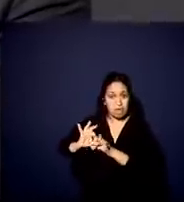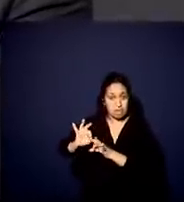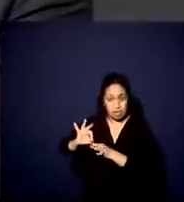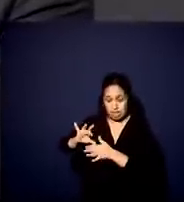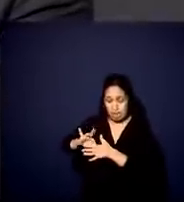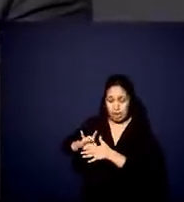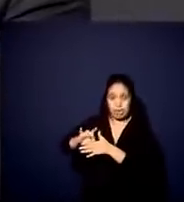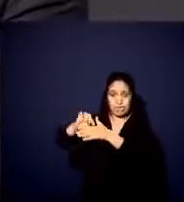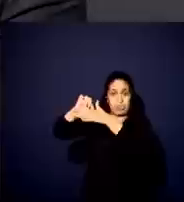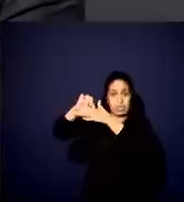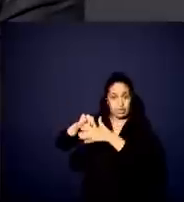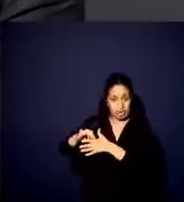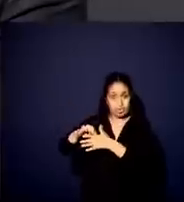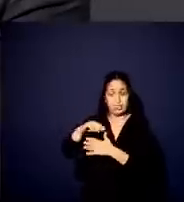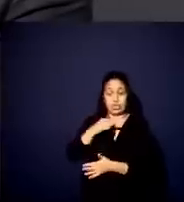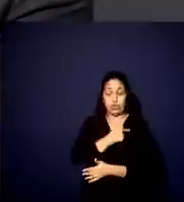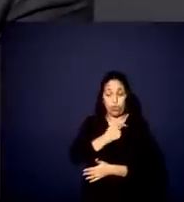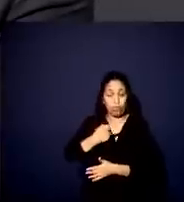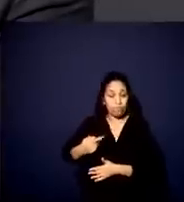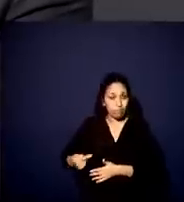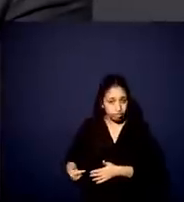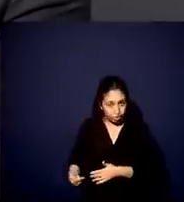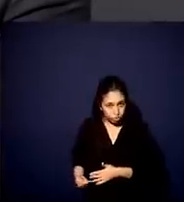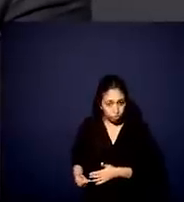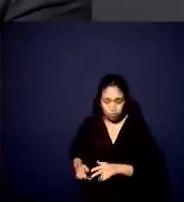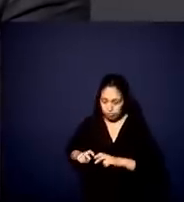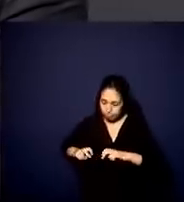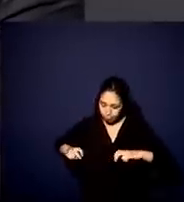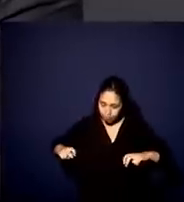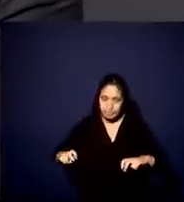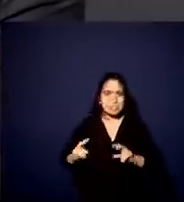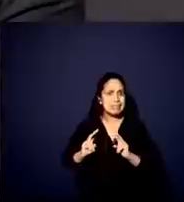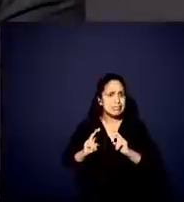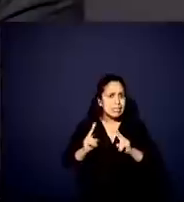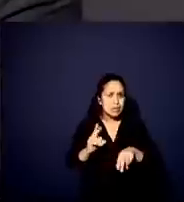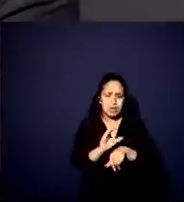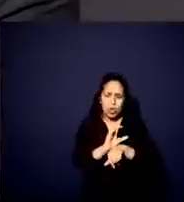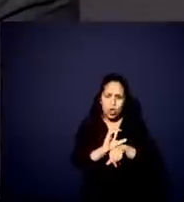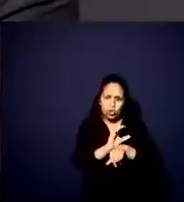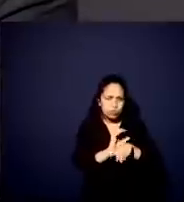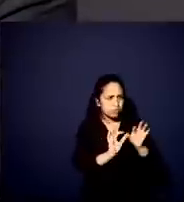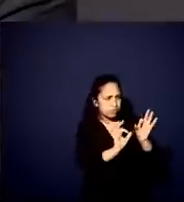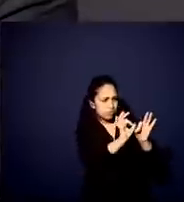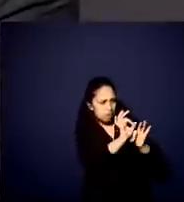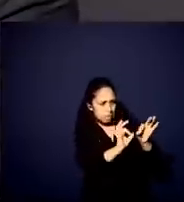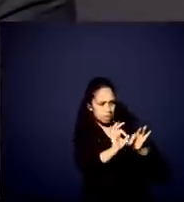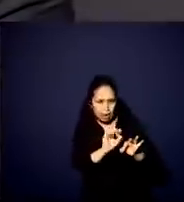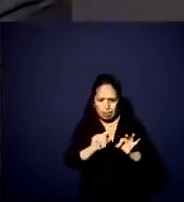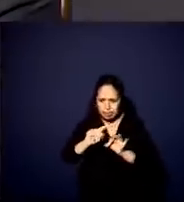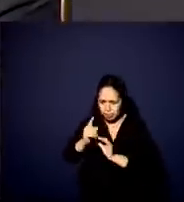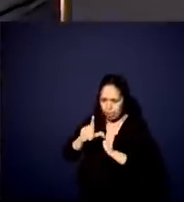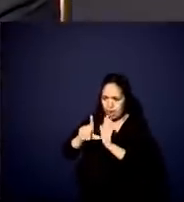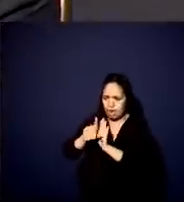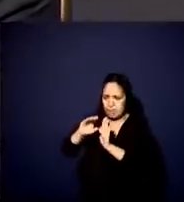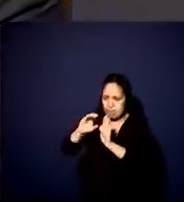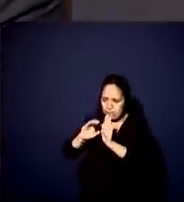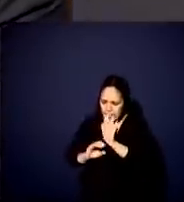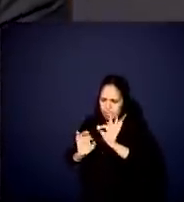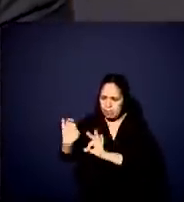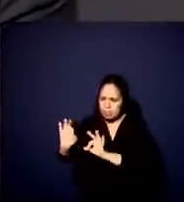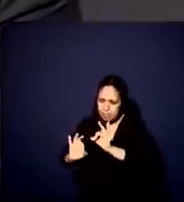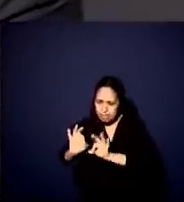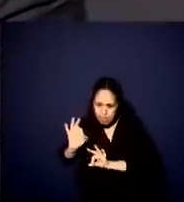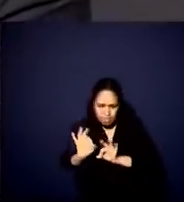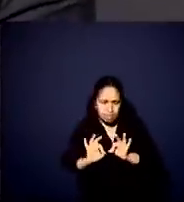liderança do governador, mobilizando a nossa bancada, porque a gente tinha que mexer na Constituição, mexer depois na legislação para poder aprovar, fazer a